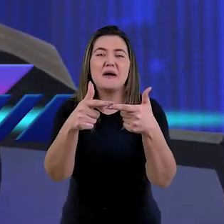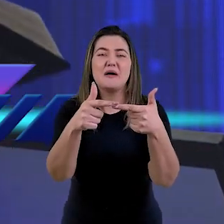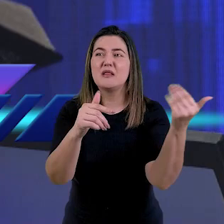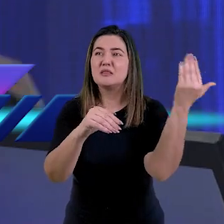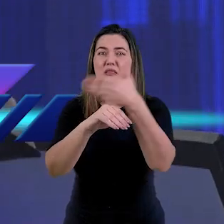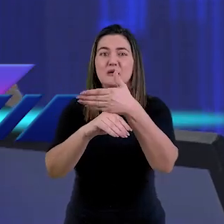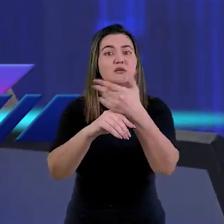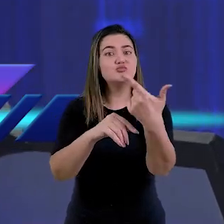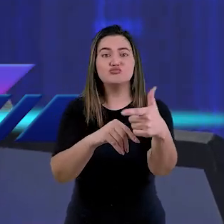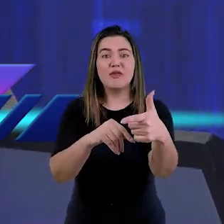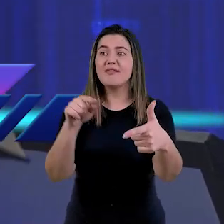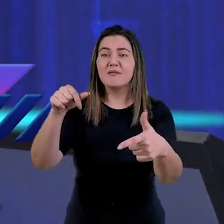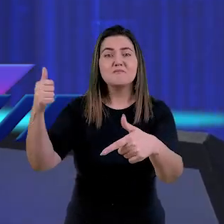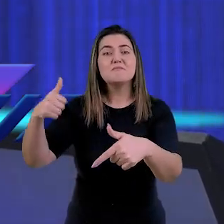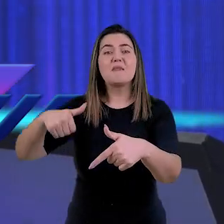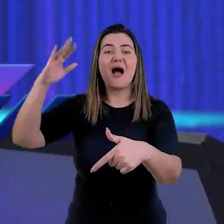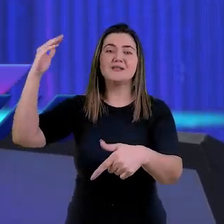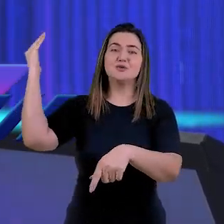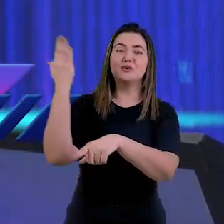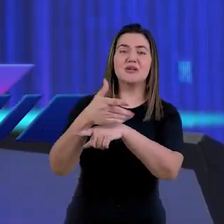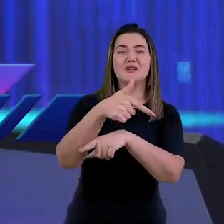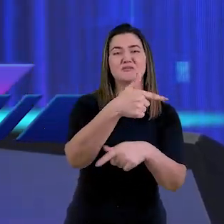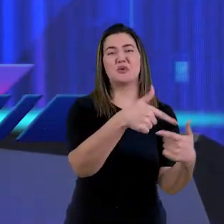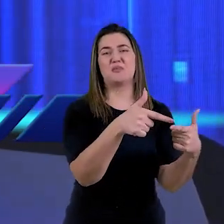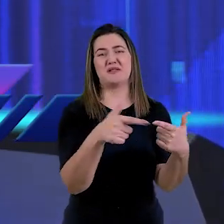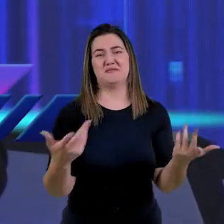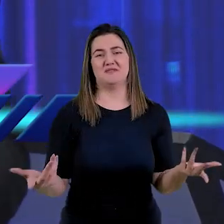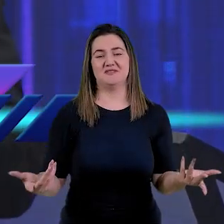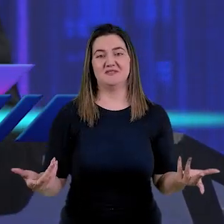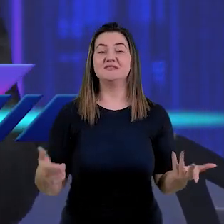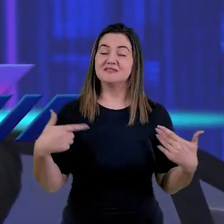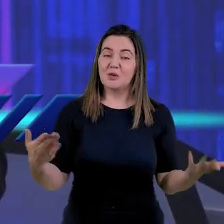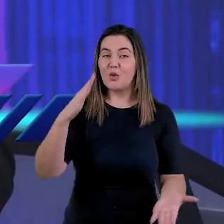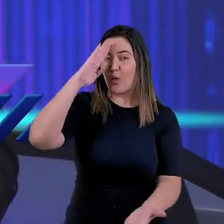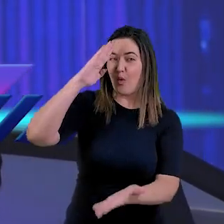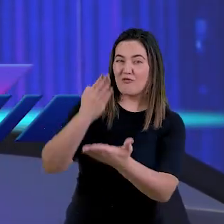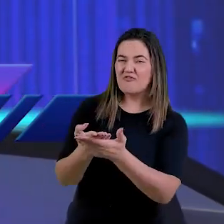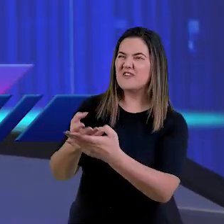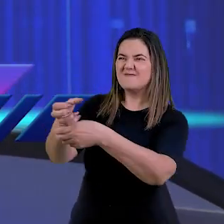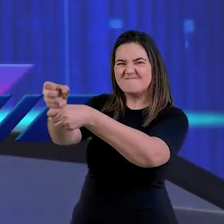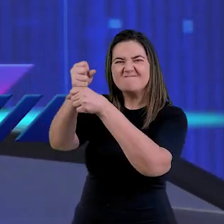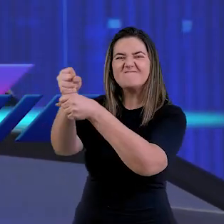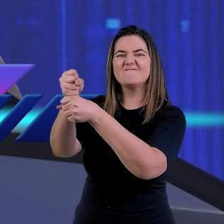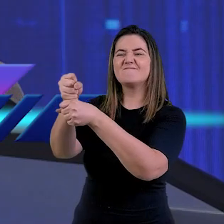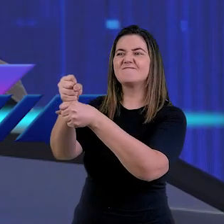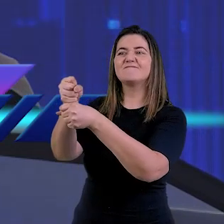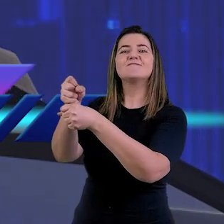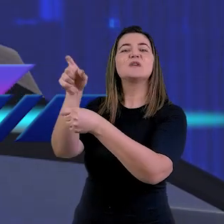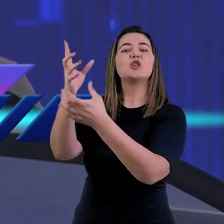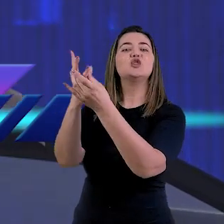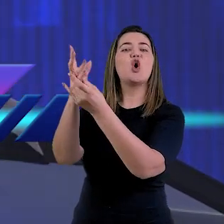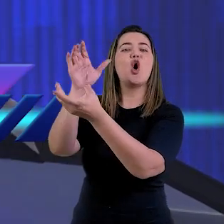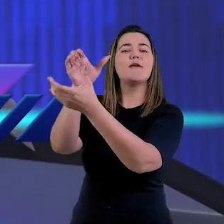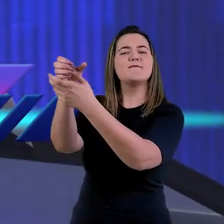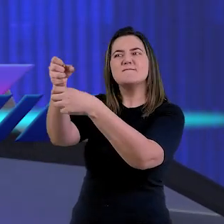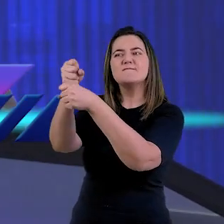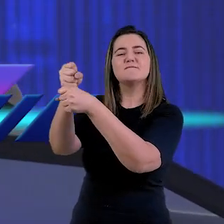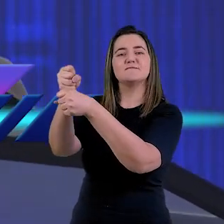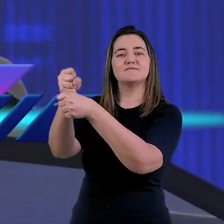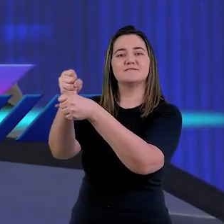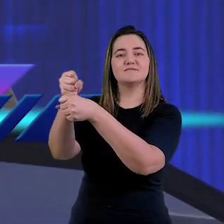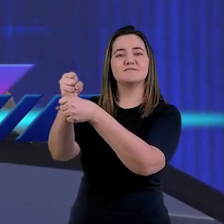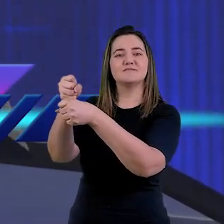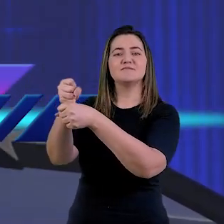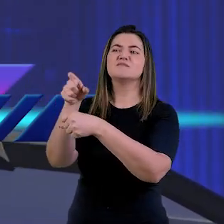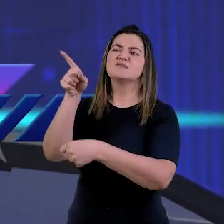que seja maior do que Deus é. Portanto, confie no Senhor, agarre-se ao seu noivo, porque